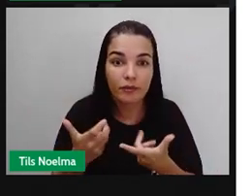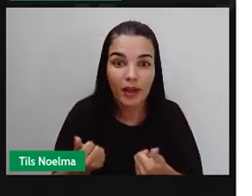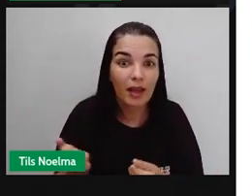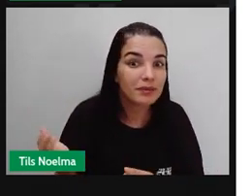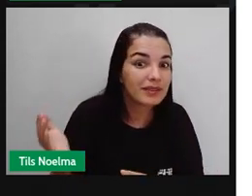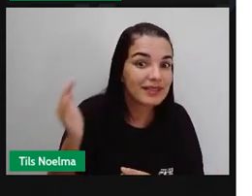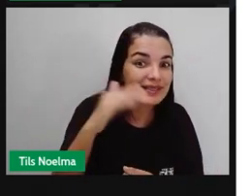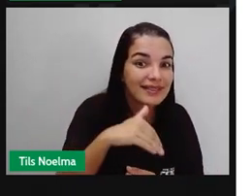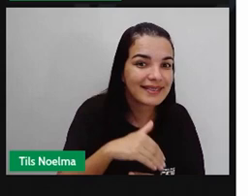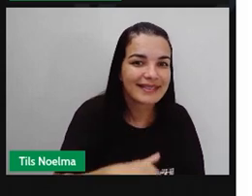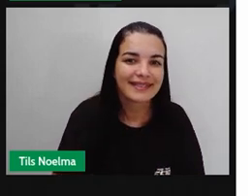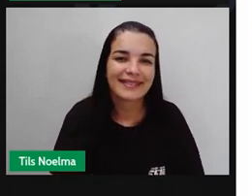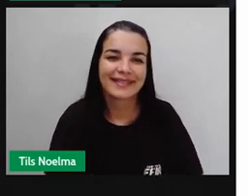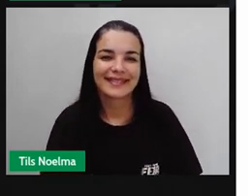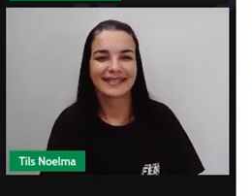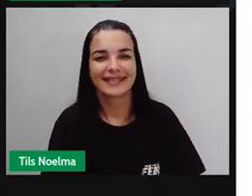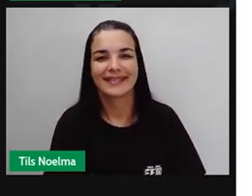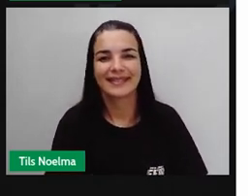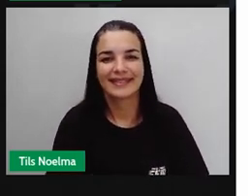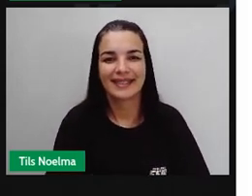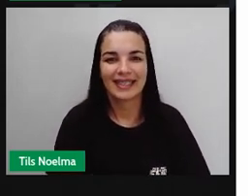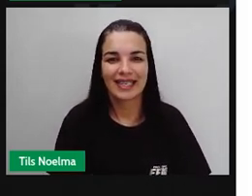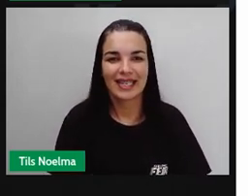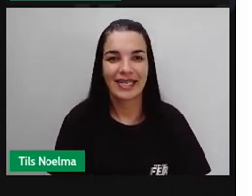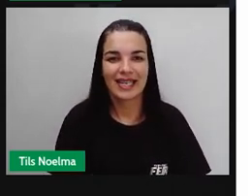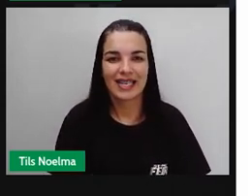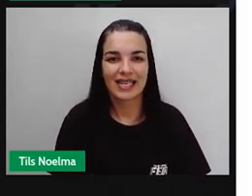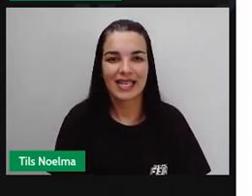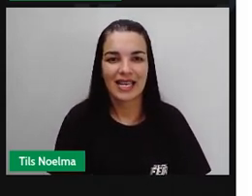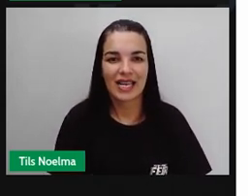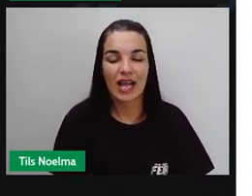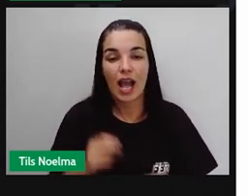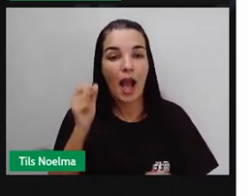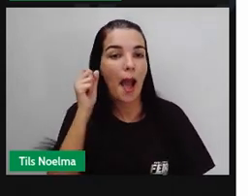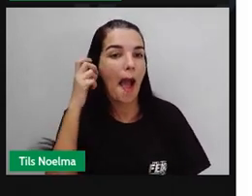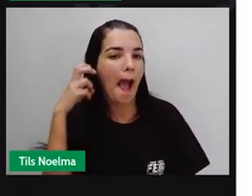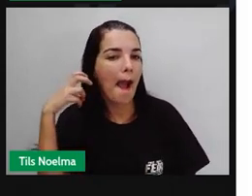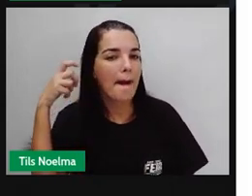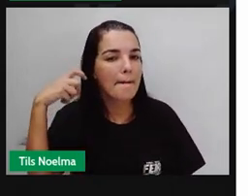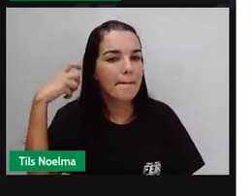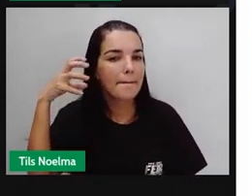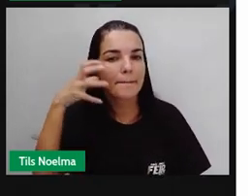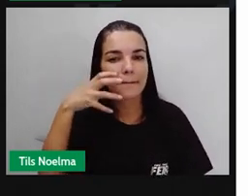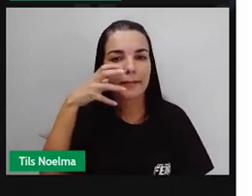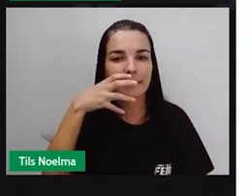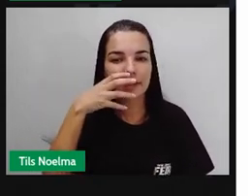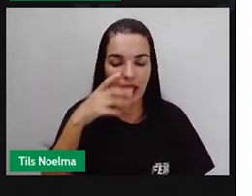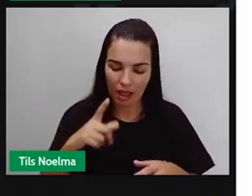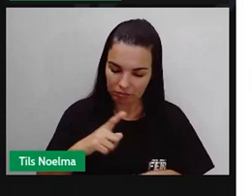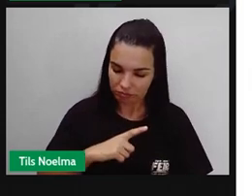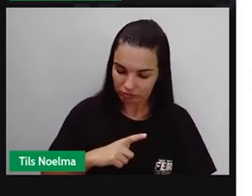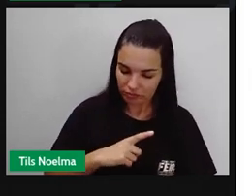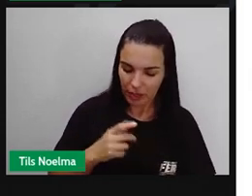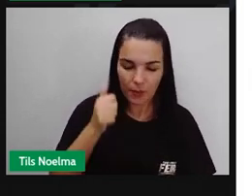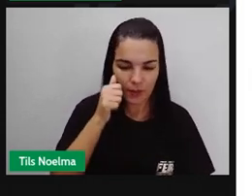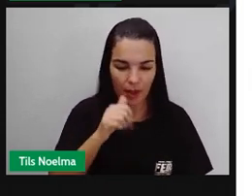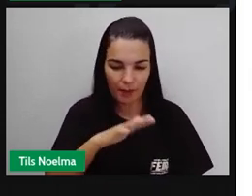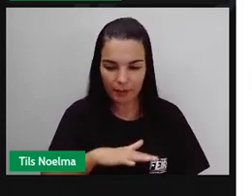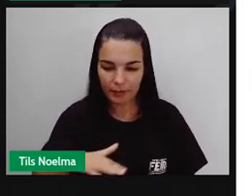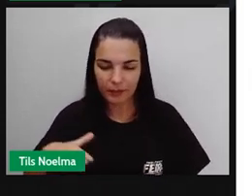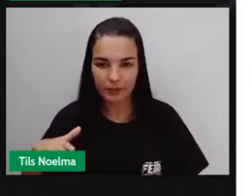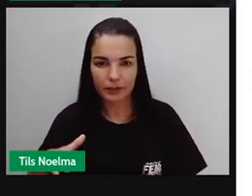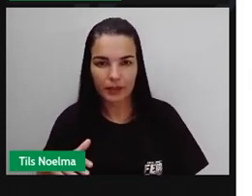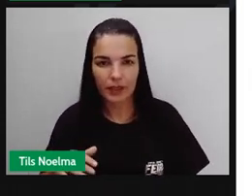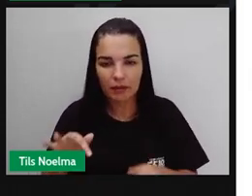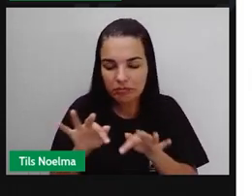galerinha? Sim, sim. Havia uma menina, Maria Borralheira. Ela era bem